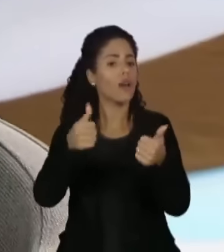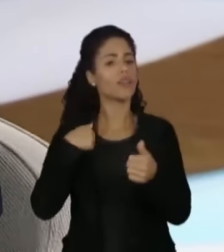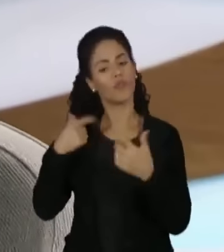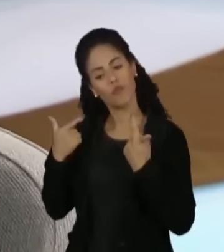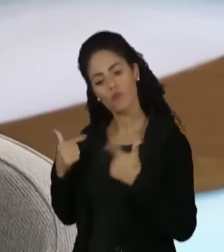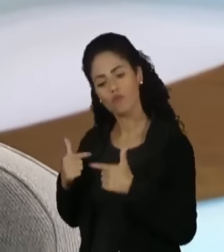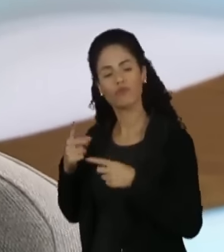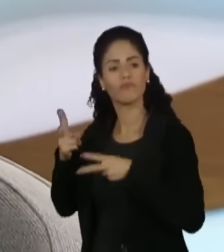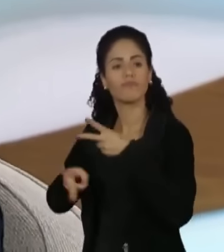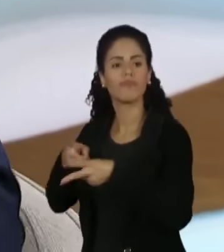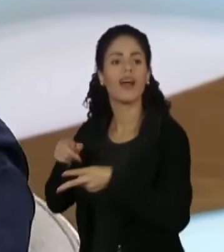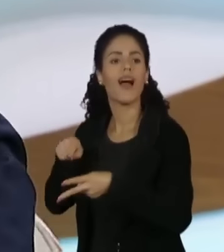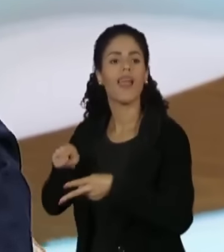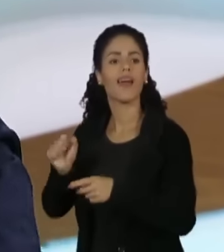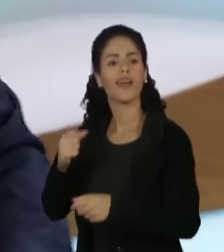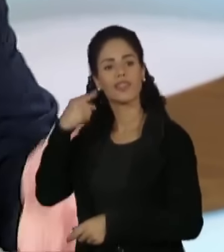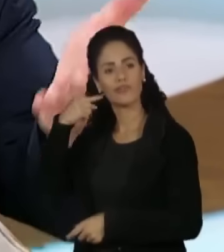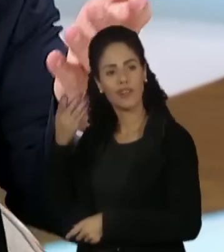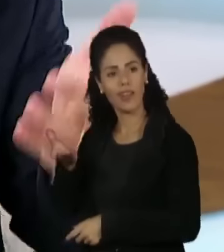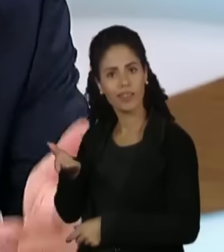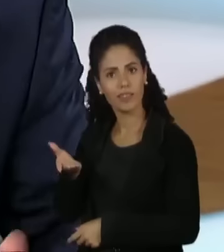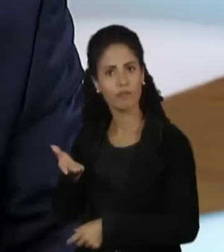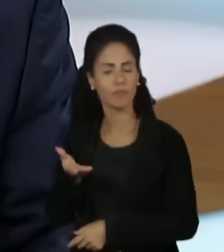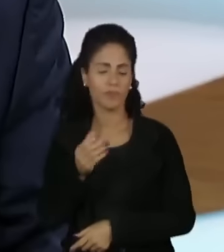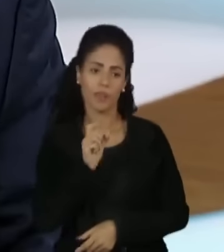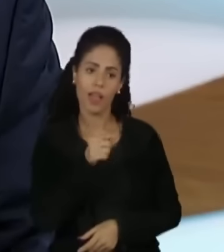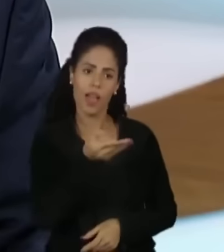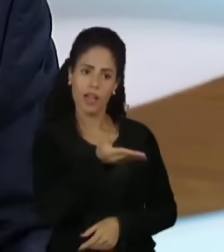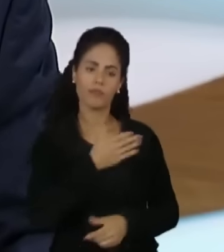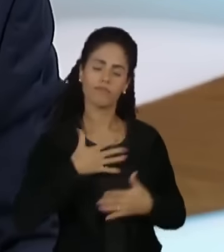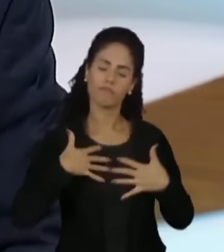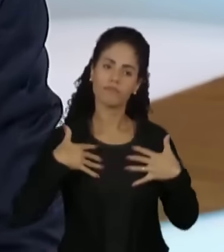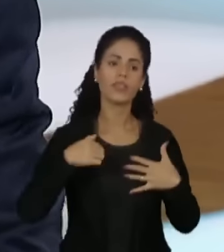para começar a correr atrás de uma reforma. Bela pediu, o Gracilheiro É um ofício que eu me orgulho muito de ser advogado.